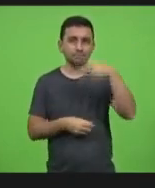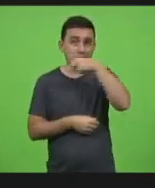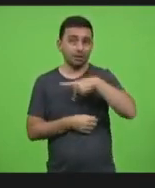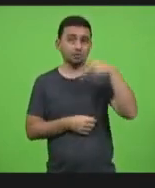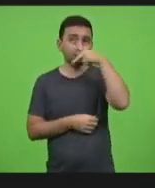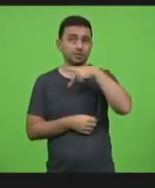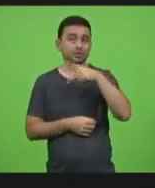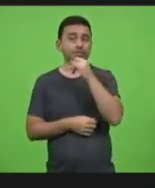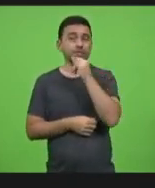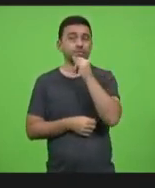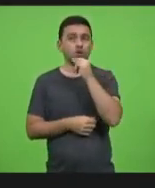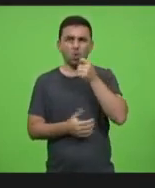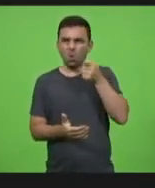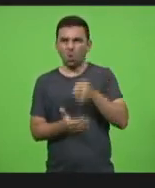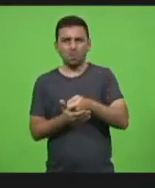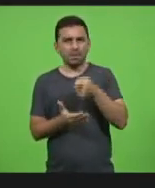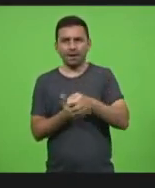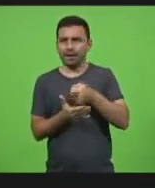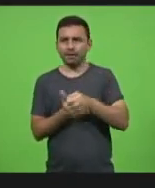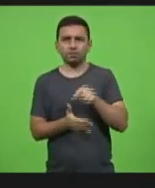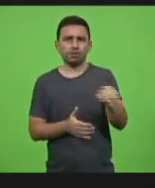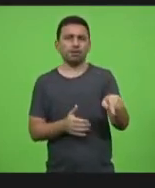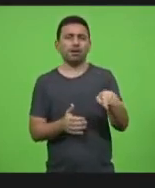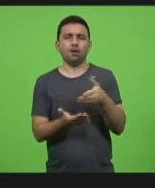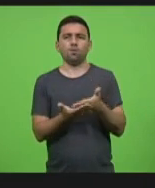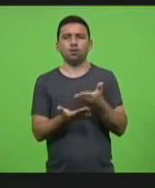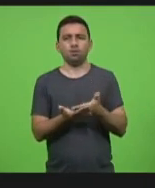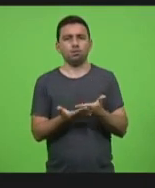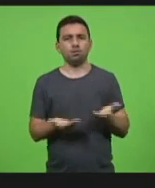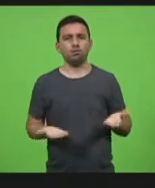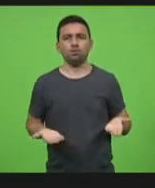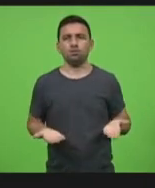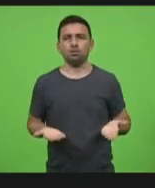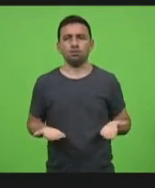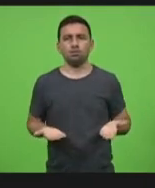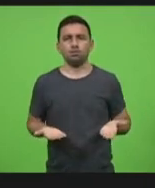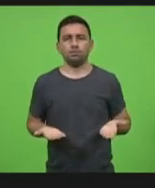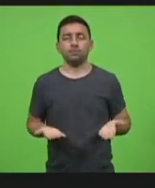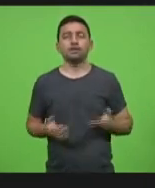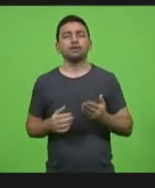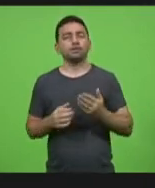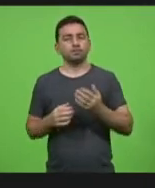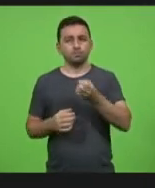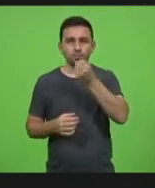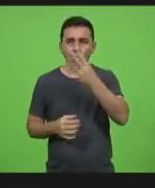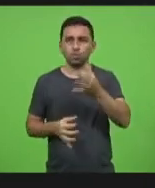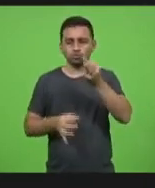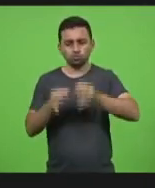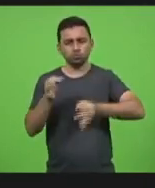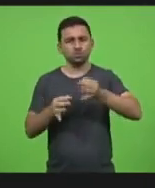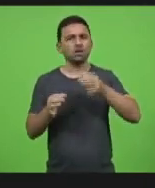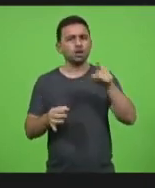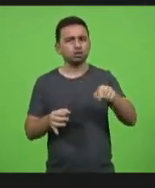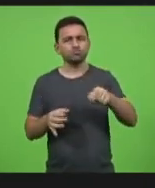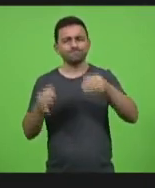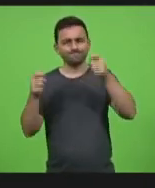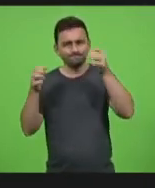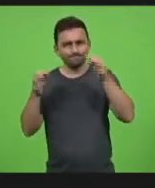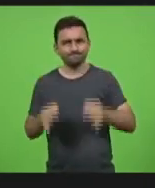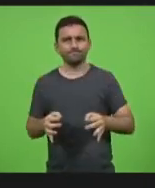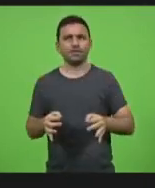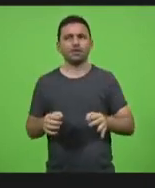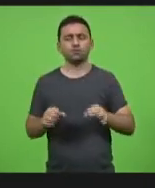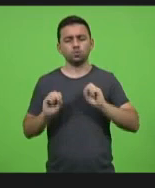é obrigado a ter aula agora que bom que a justiça está tratando a educação como